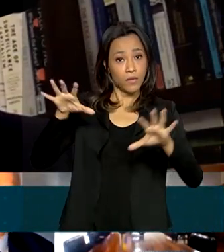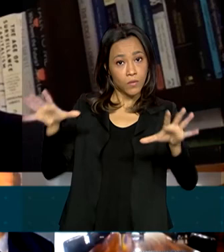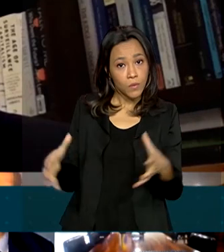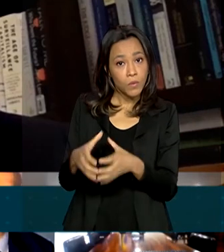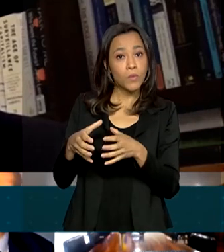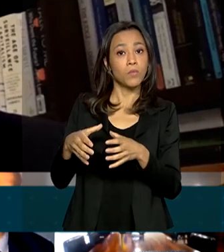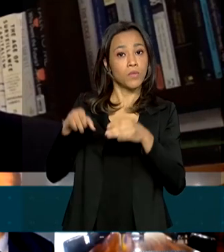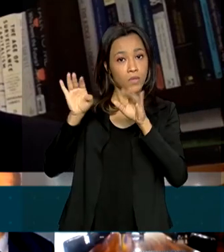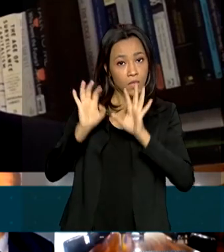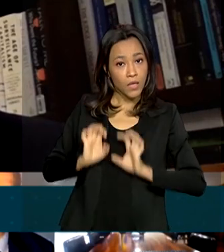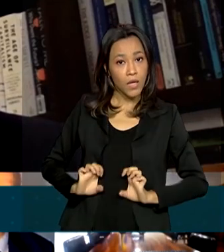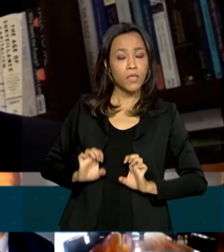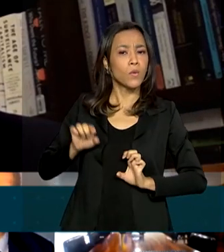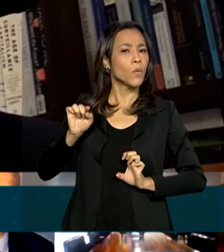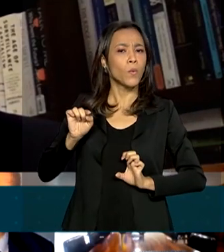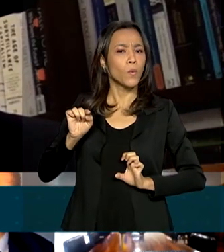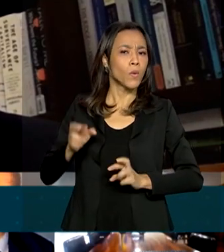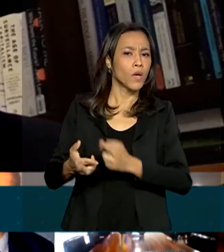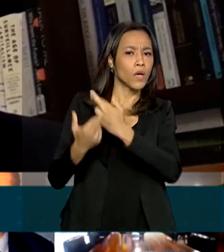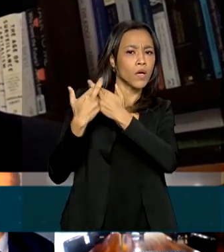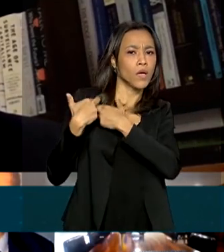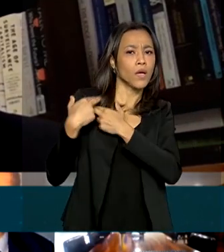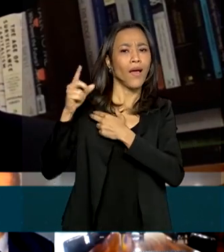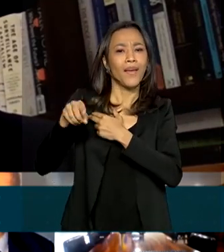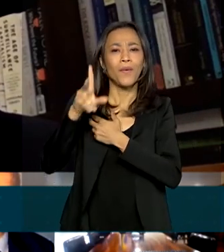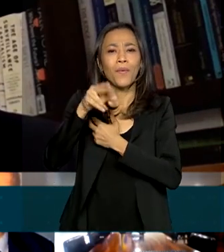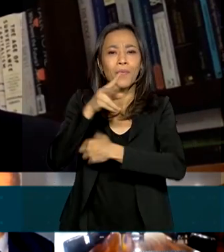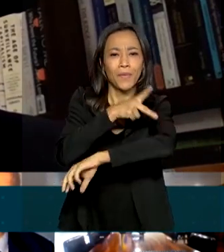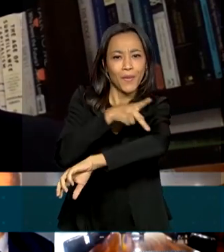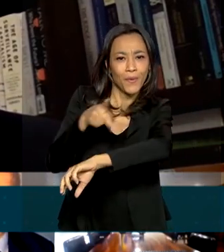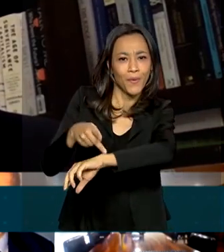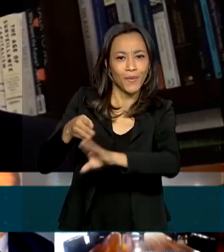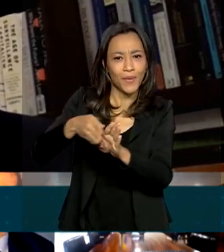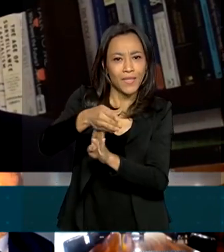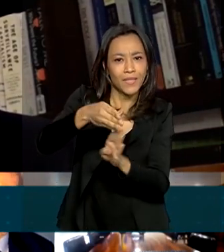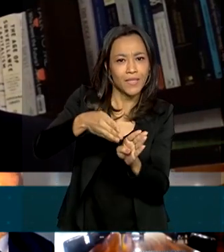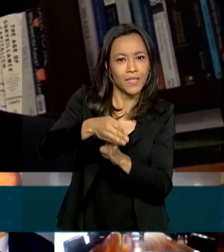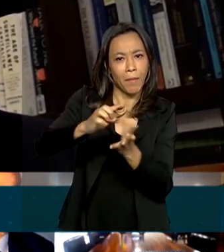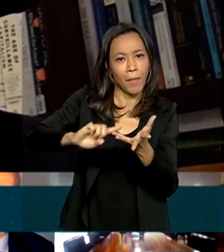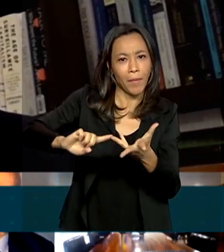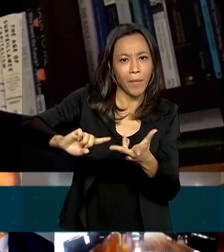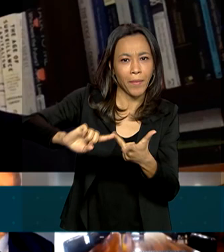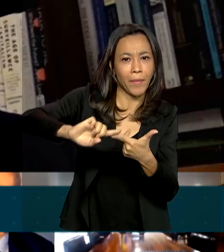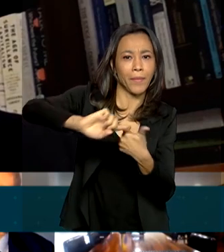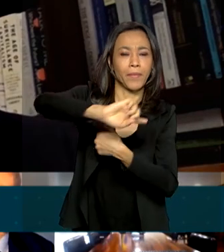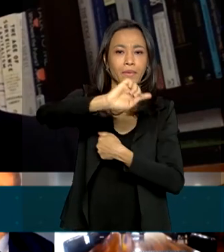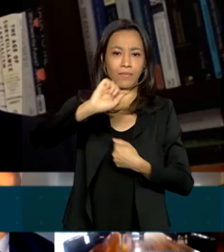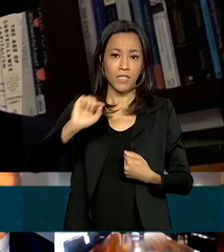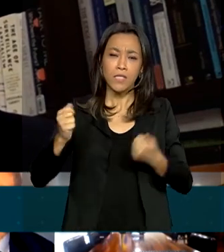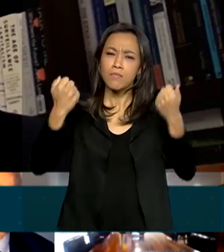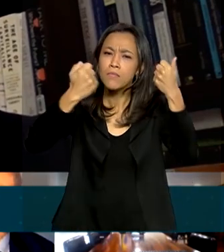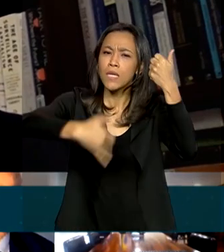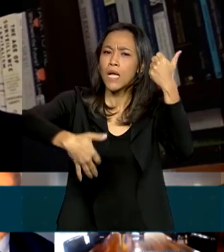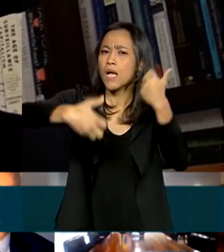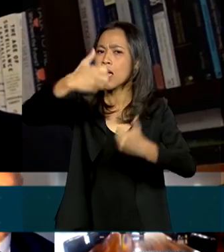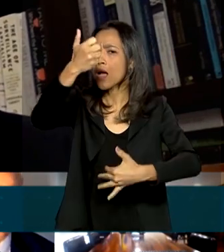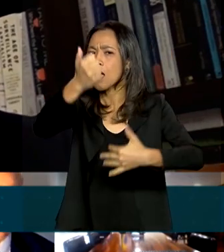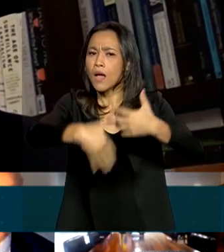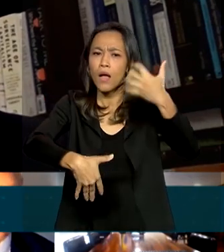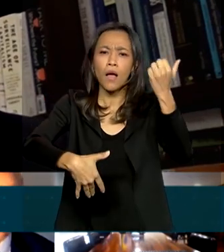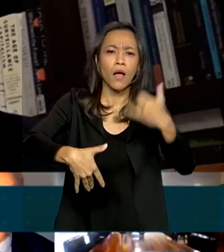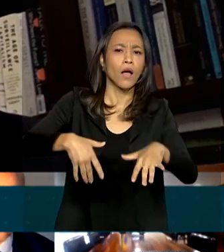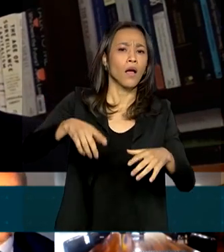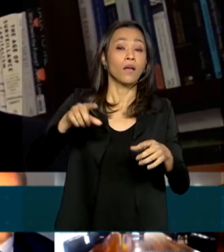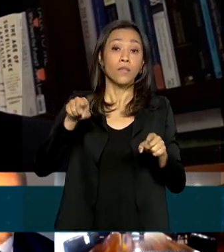cumpre desempenhar um especial papel pedagógico, que assume importante caráter explicativo e